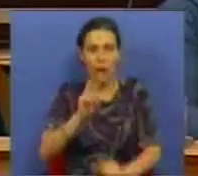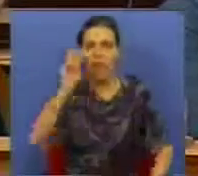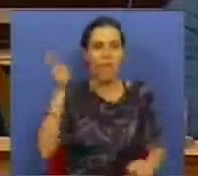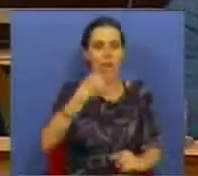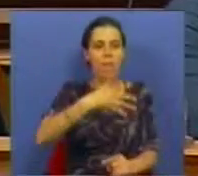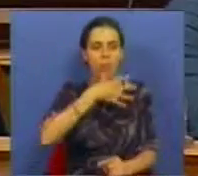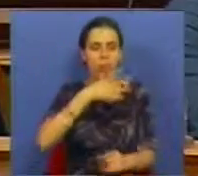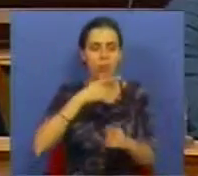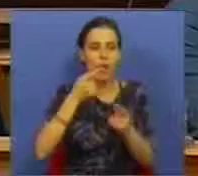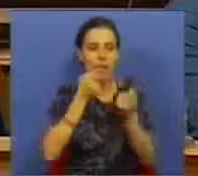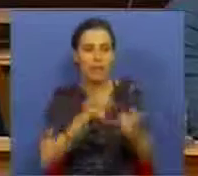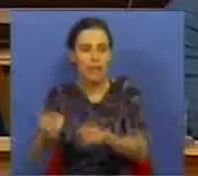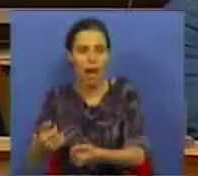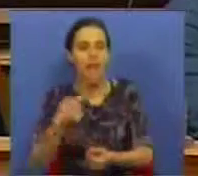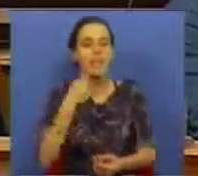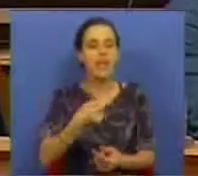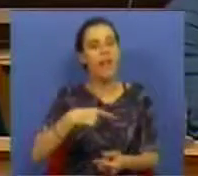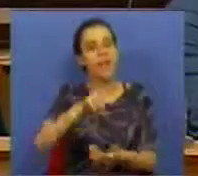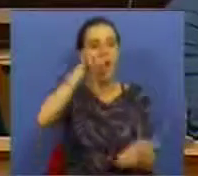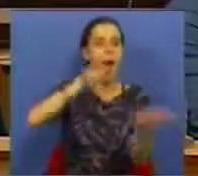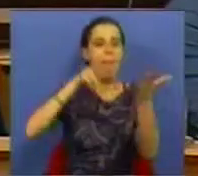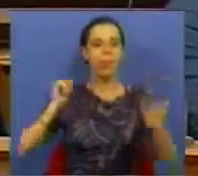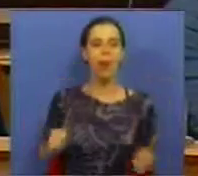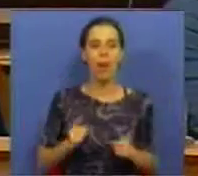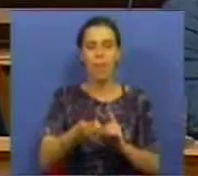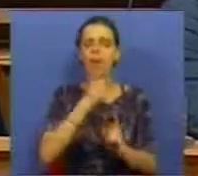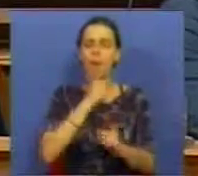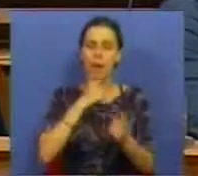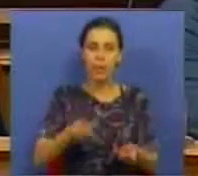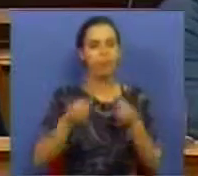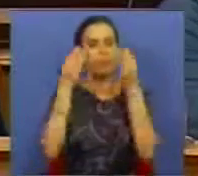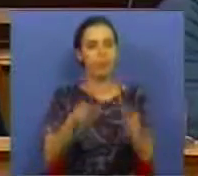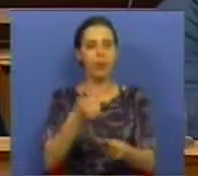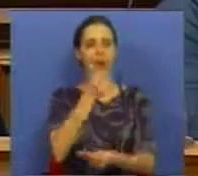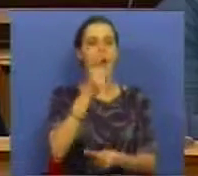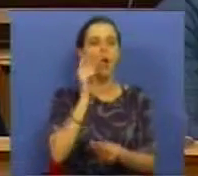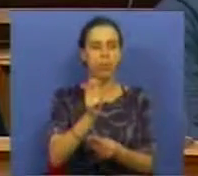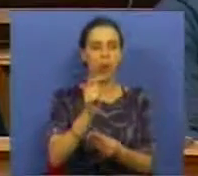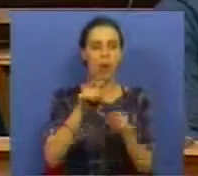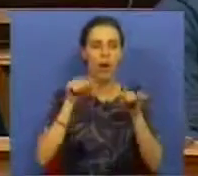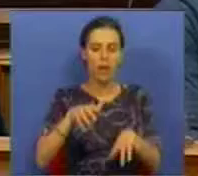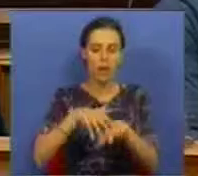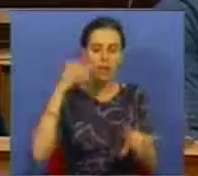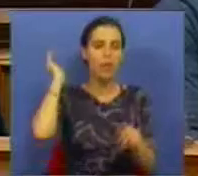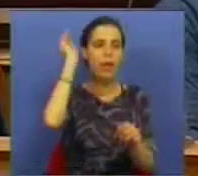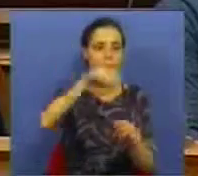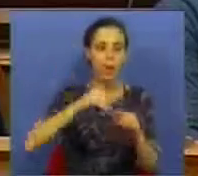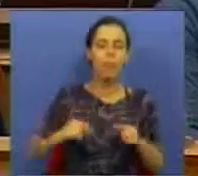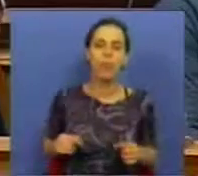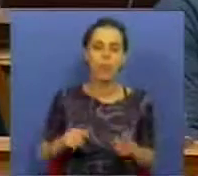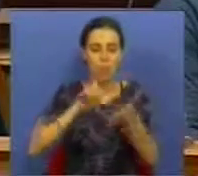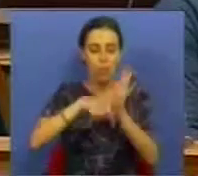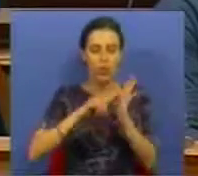duas intervenções consecutivas, dizer que vai aprovar uma medida apresentada pelo Bloco de Esquerda nesta Assembleia da República,